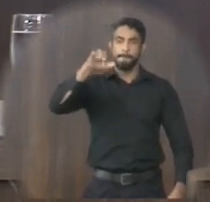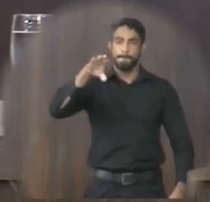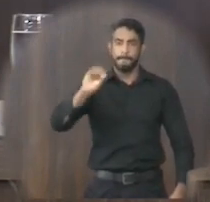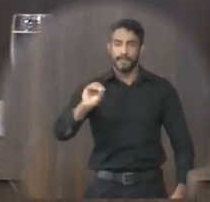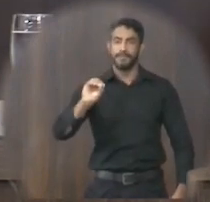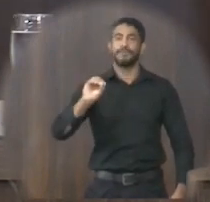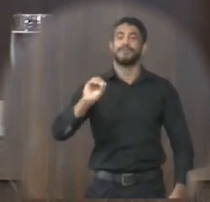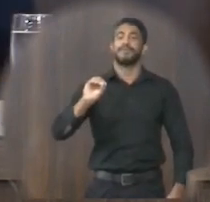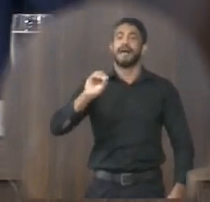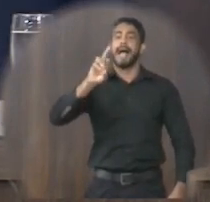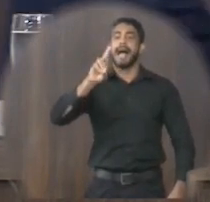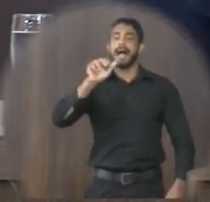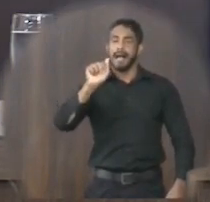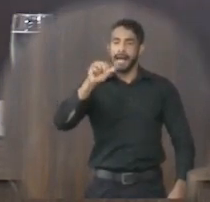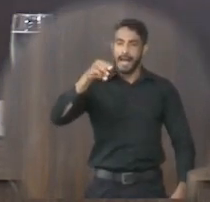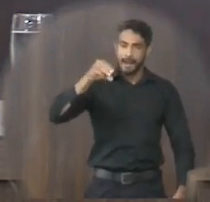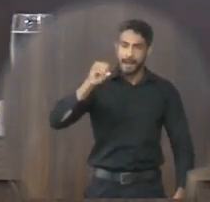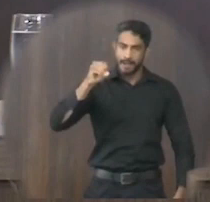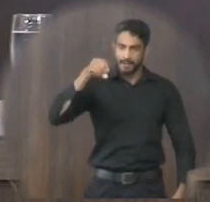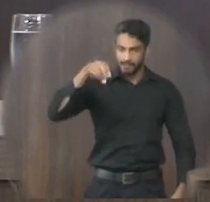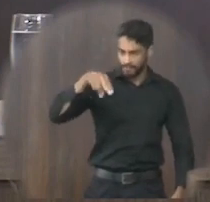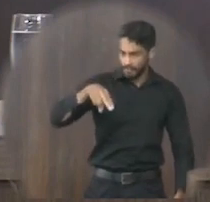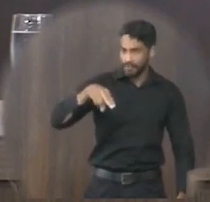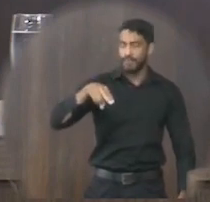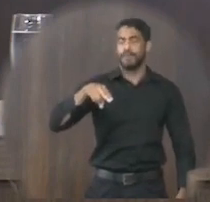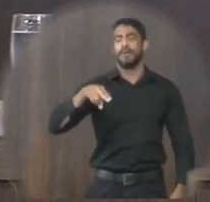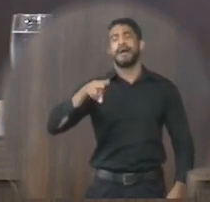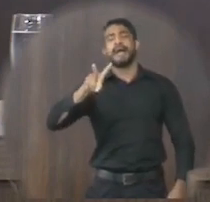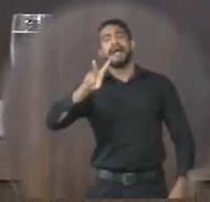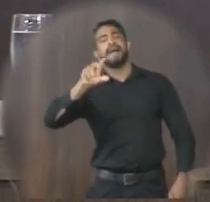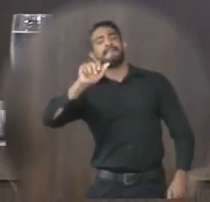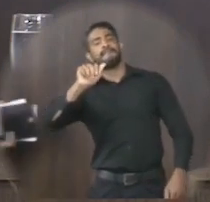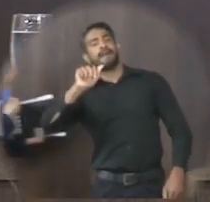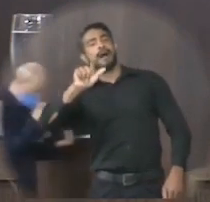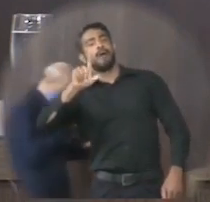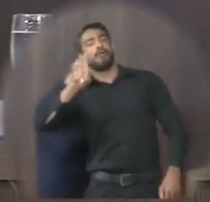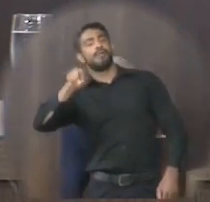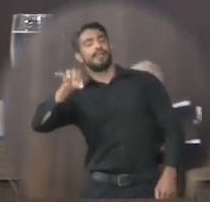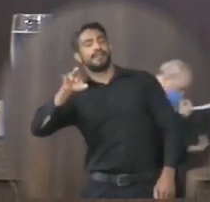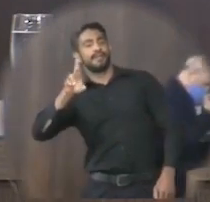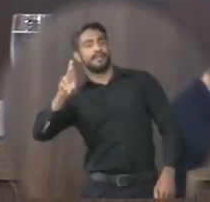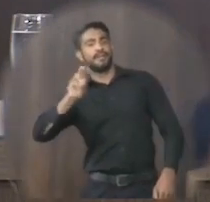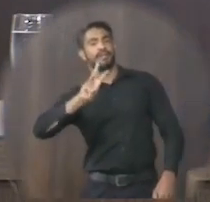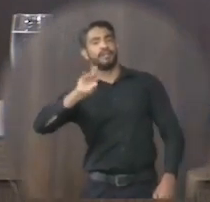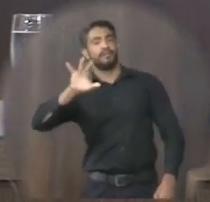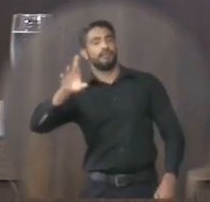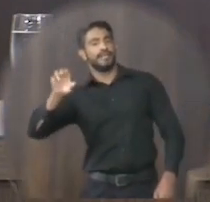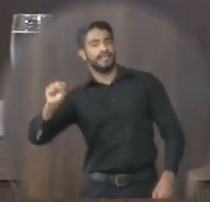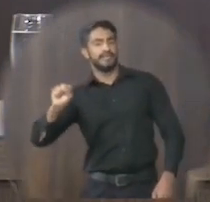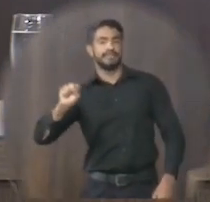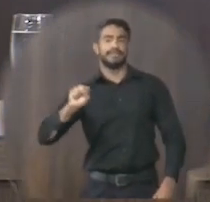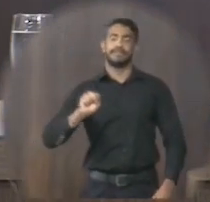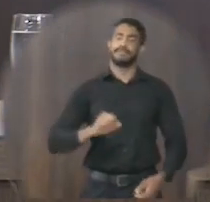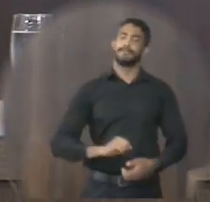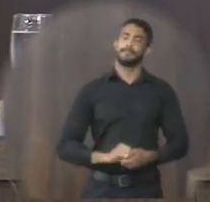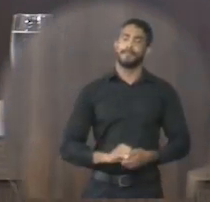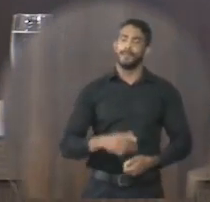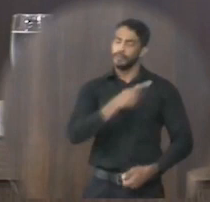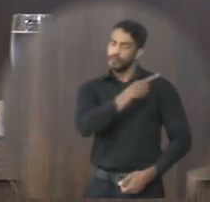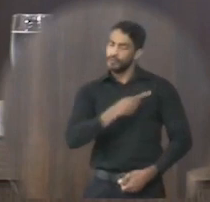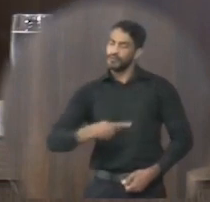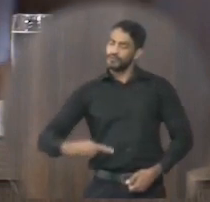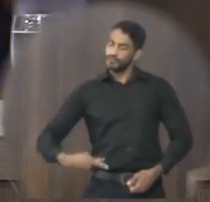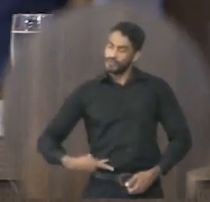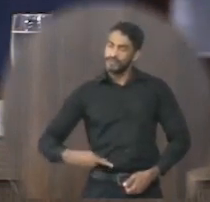Bem Ramon Alexandre Araújo Valdeiro do Santo Silva E o Iris Carlos Lopes O senhor